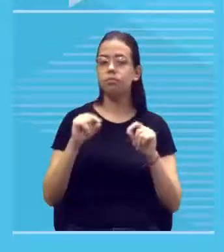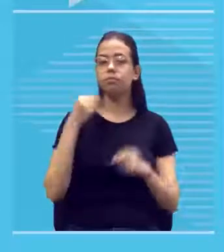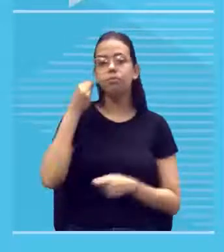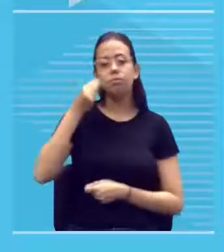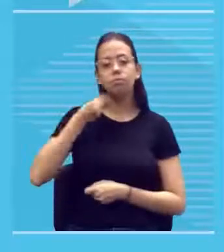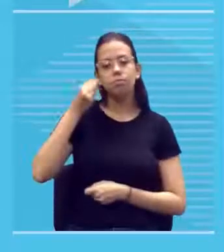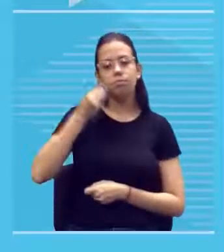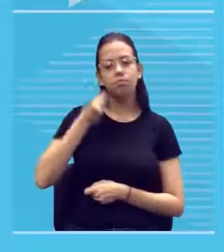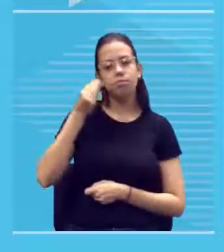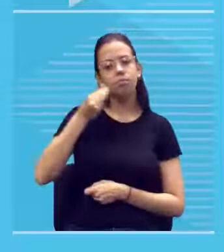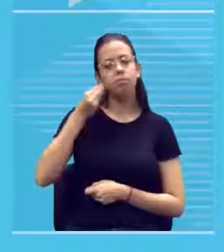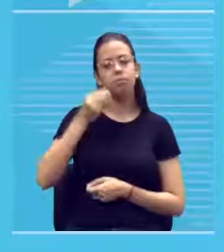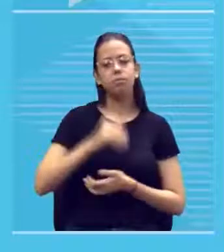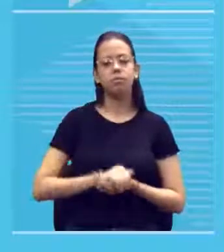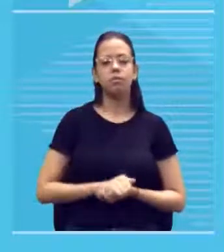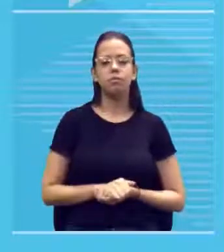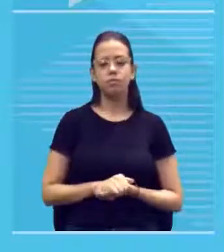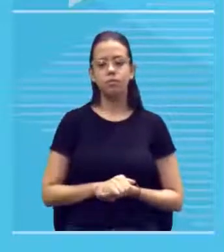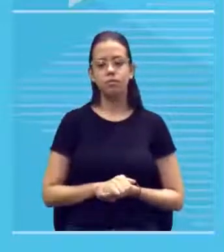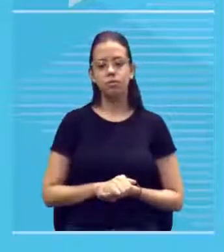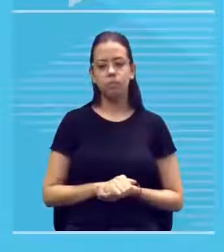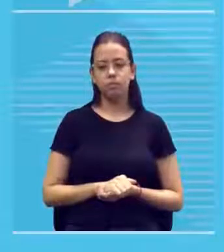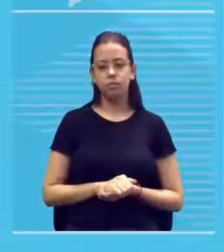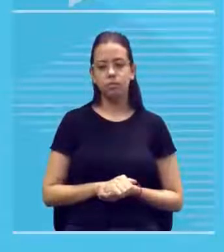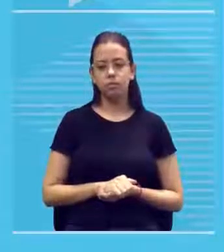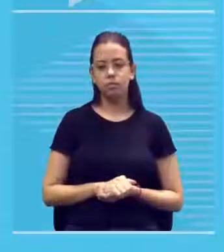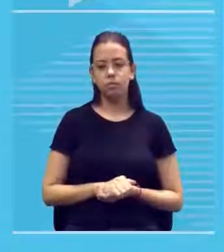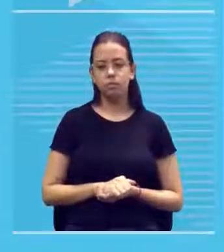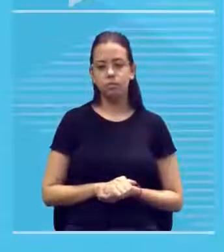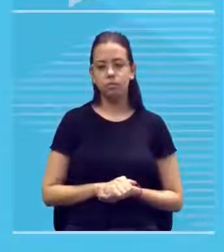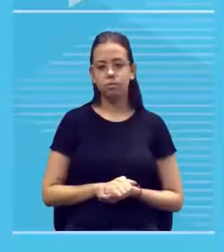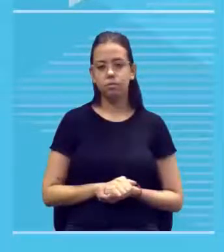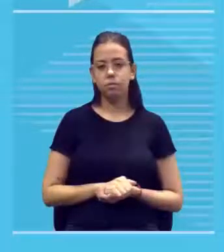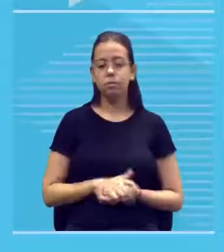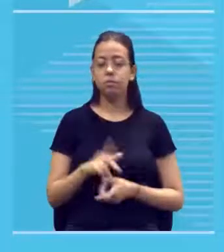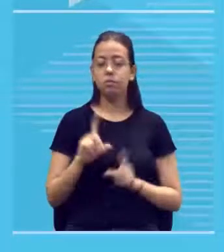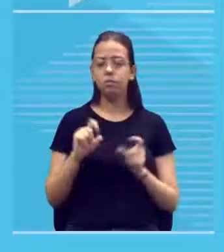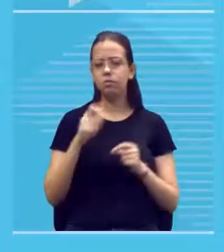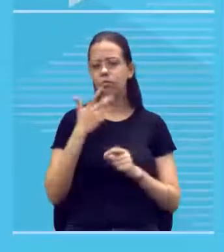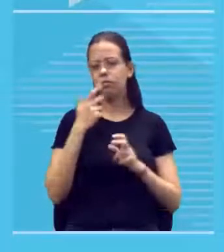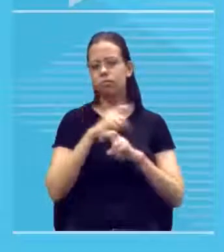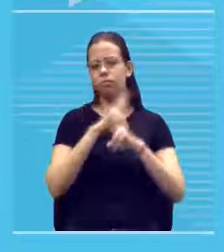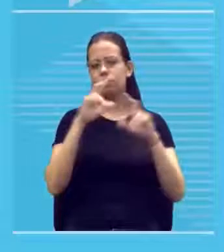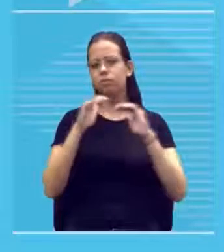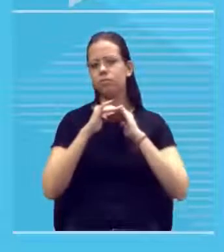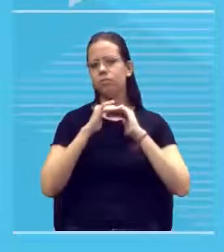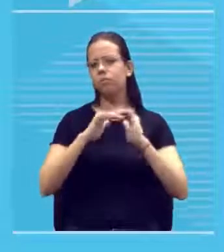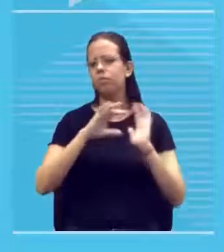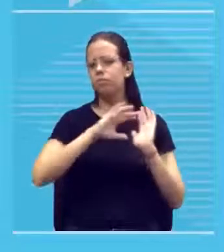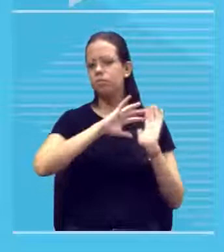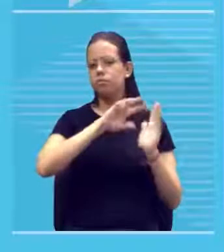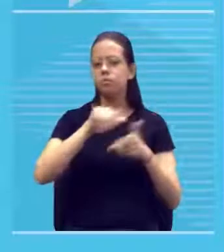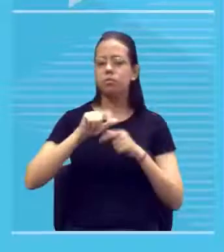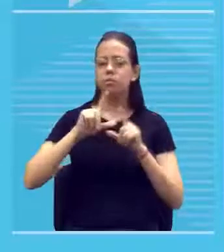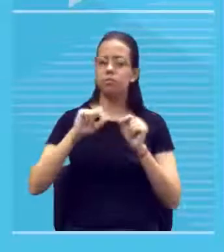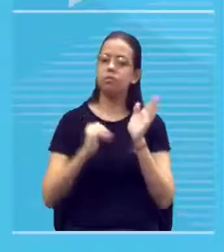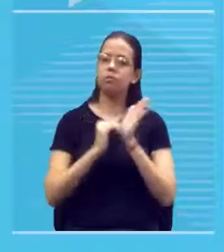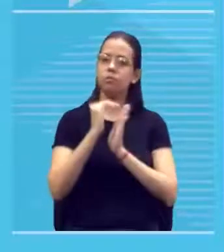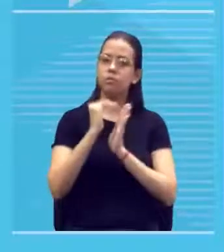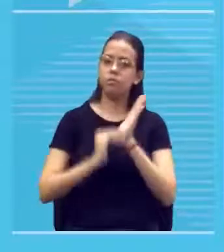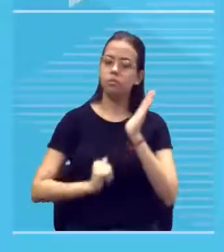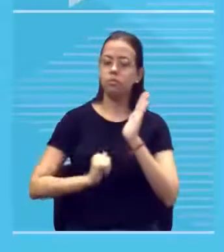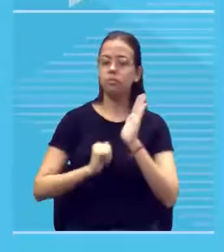qual é a universalização que o Pierre Mondrian queria trazer era tirar da